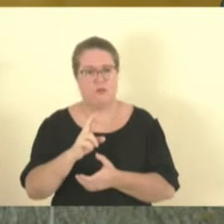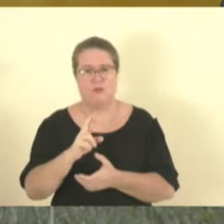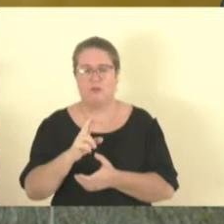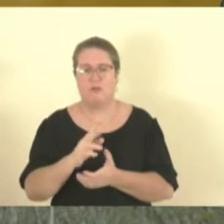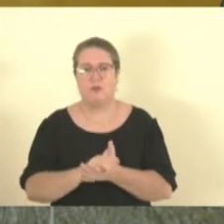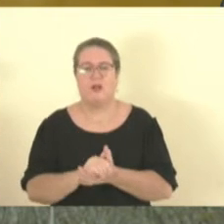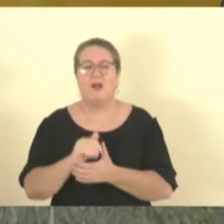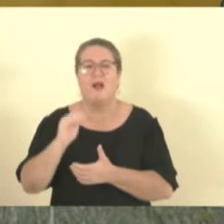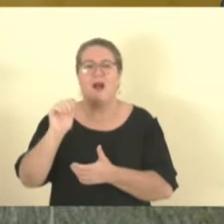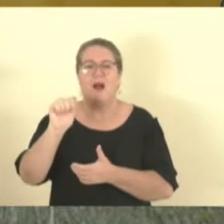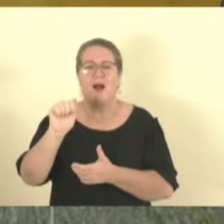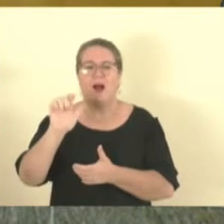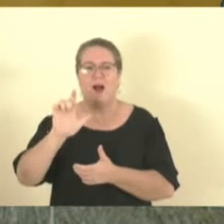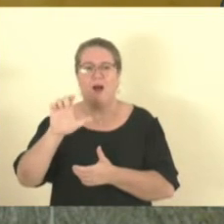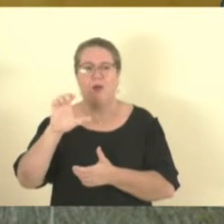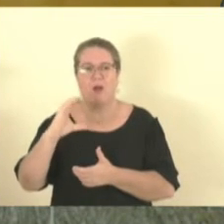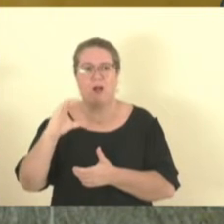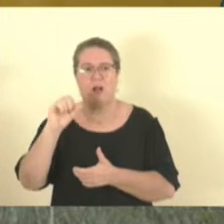Alcântara, filho.